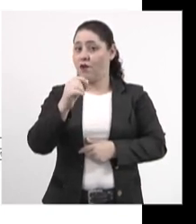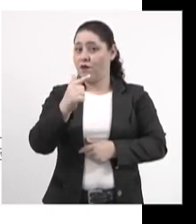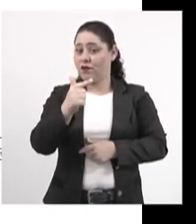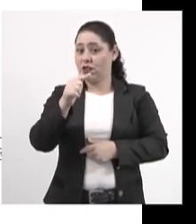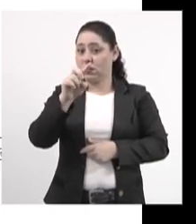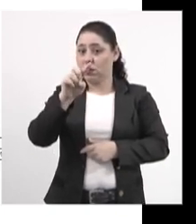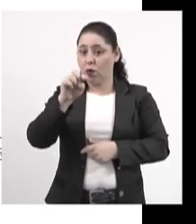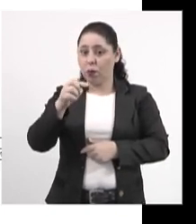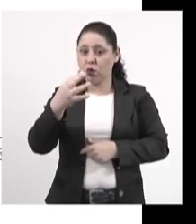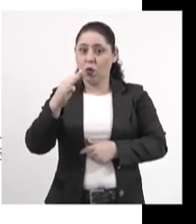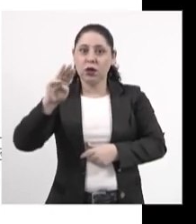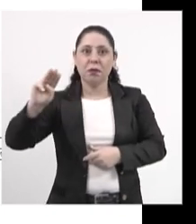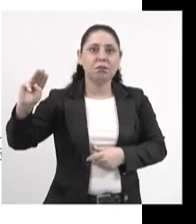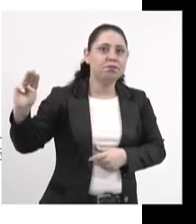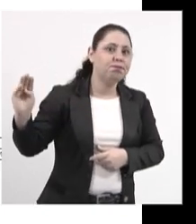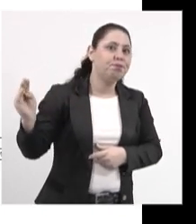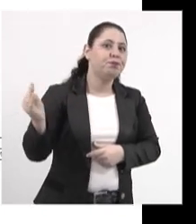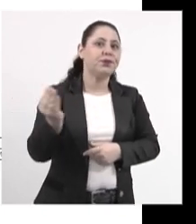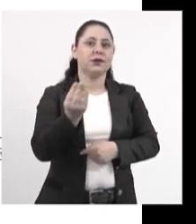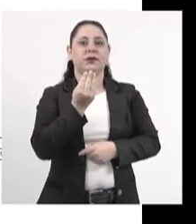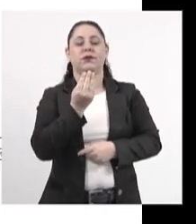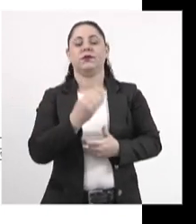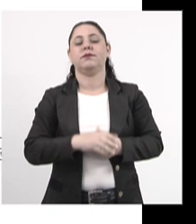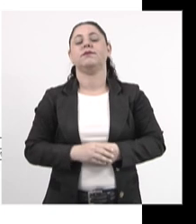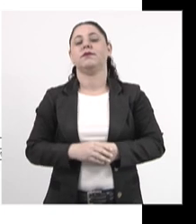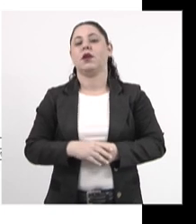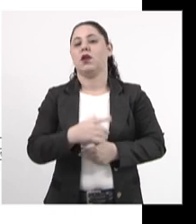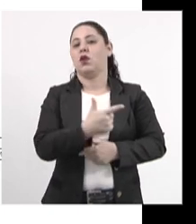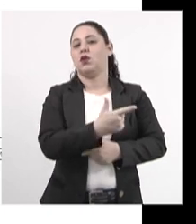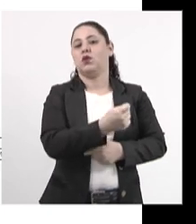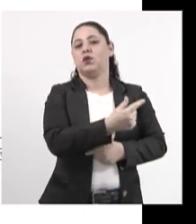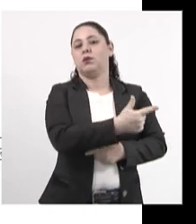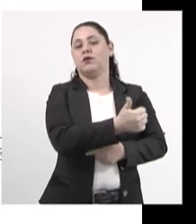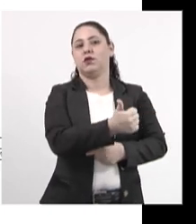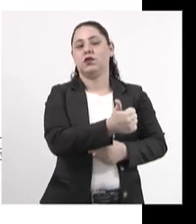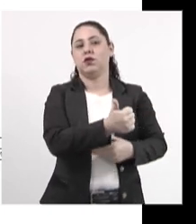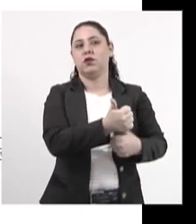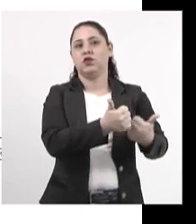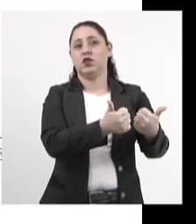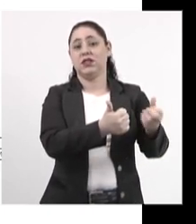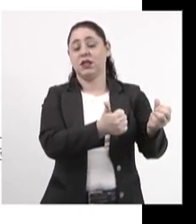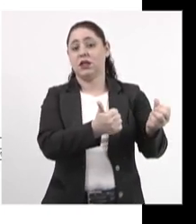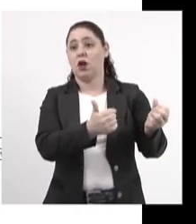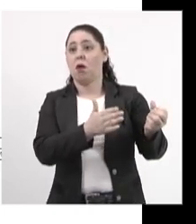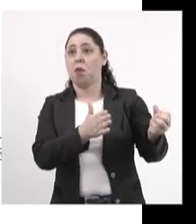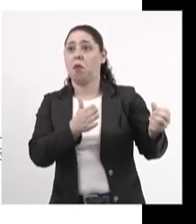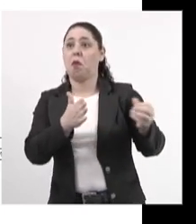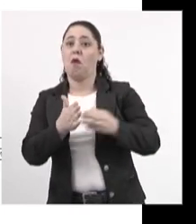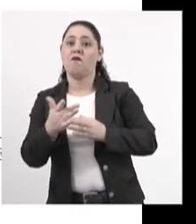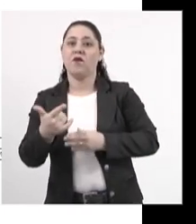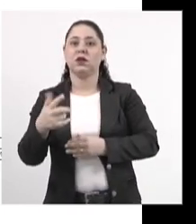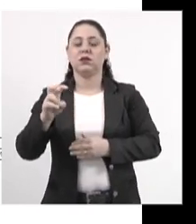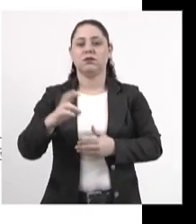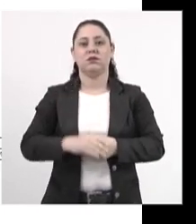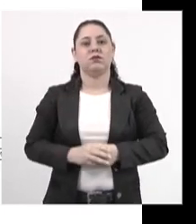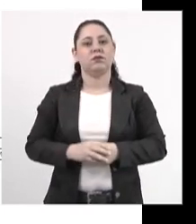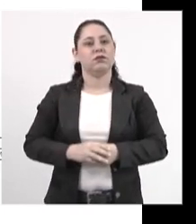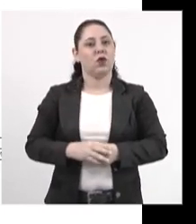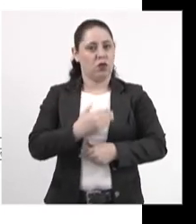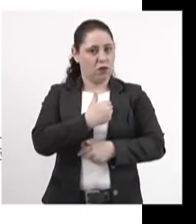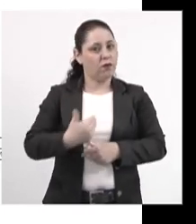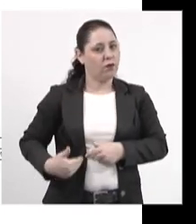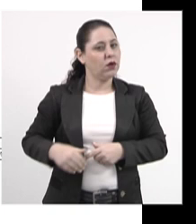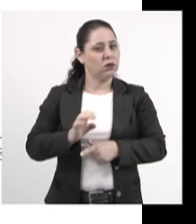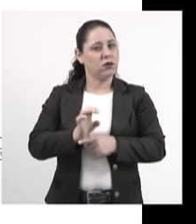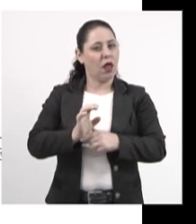,4 bilhões. Olha só. De 2021, 16 e agora nós estamos indo para 25. Projeção do governo do